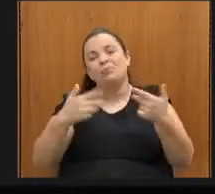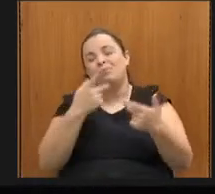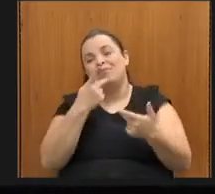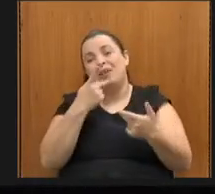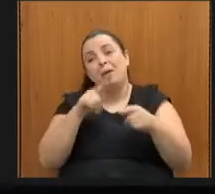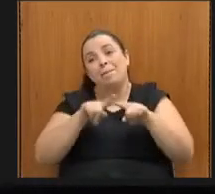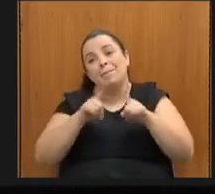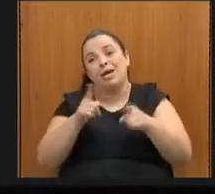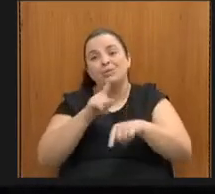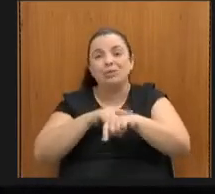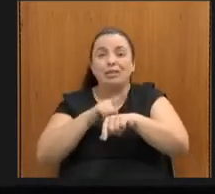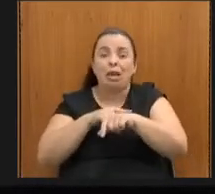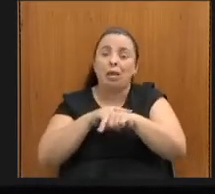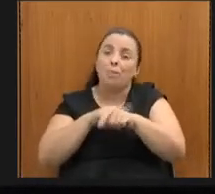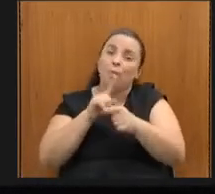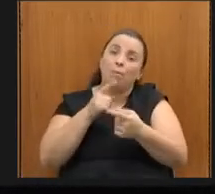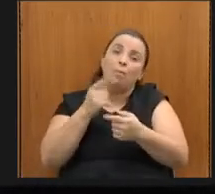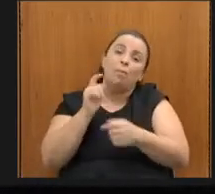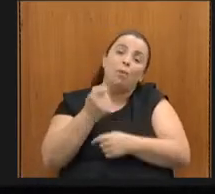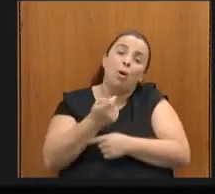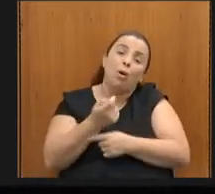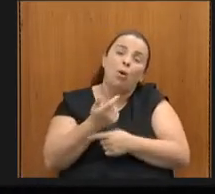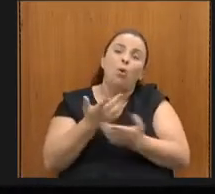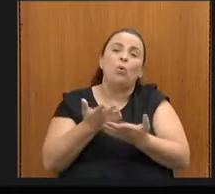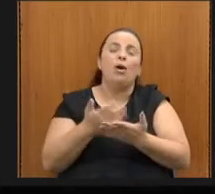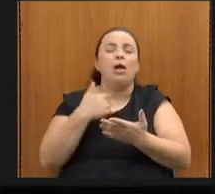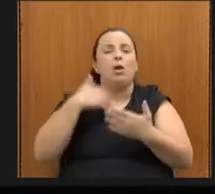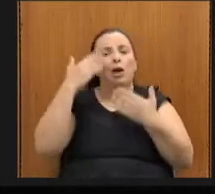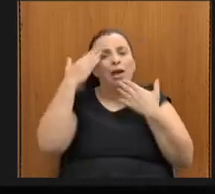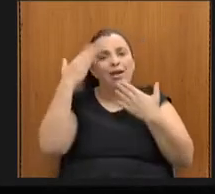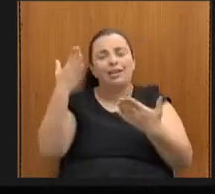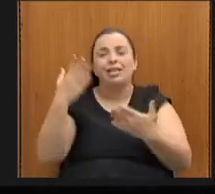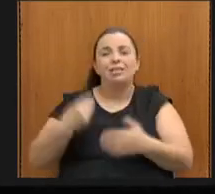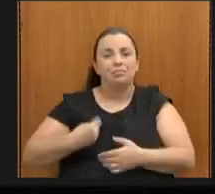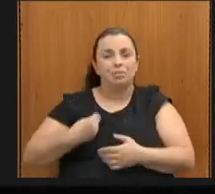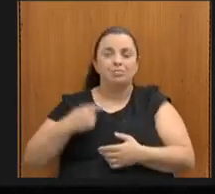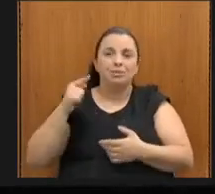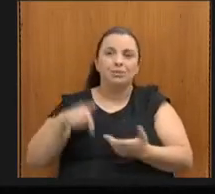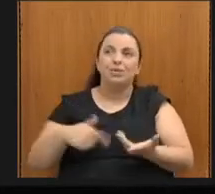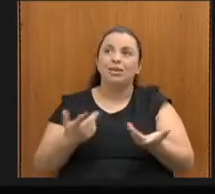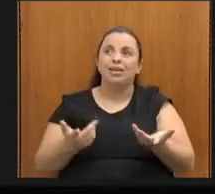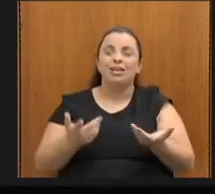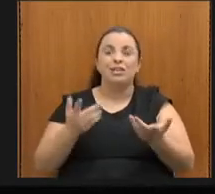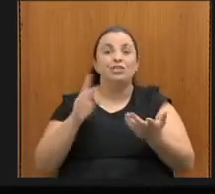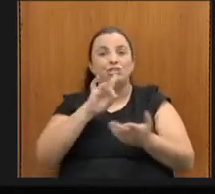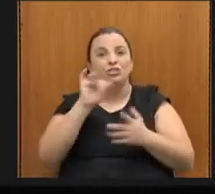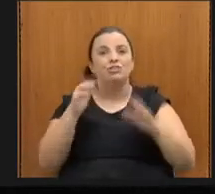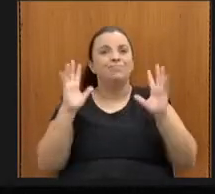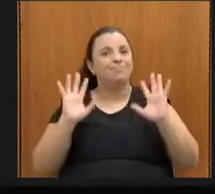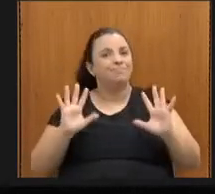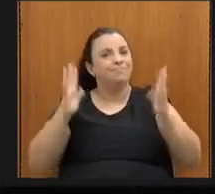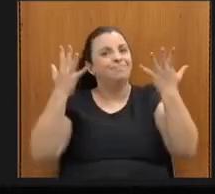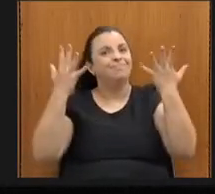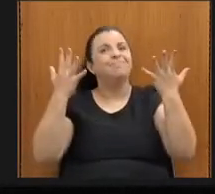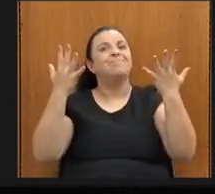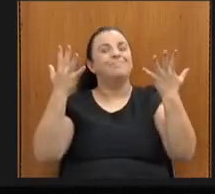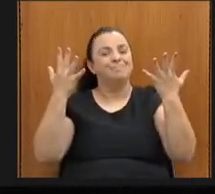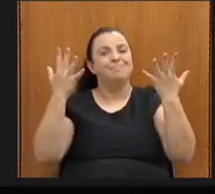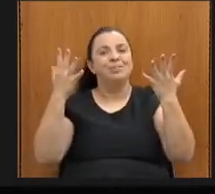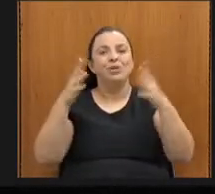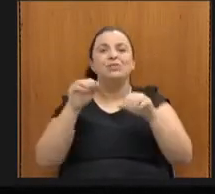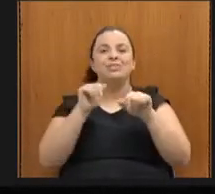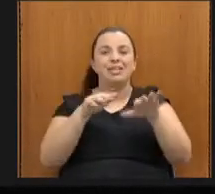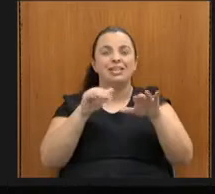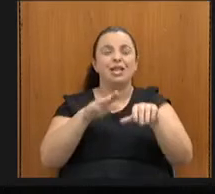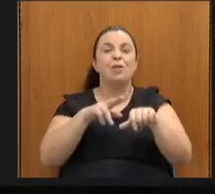antecede o Dia Nacional de Luta da Pessoa com Deficiência e eu peço a vocês que, de fato,